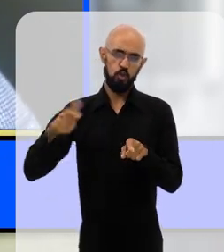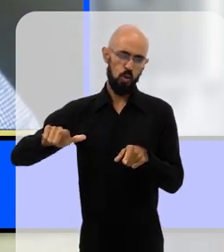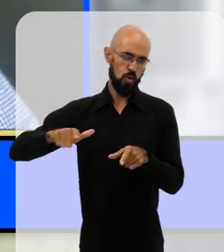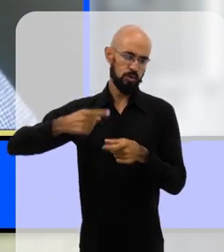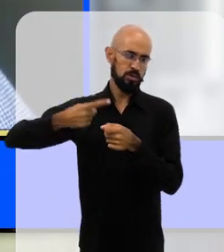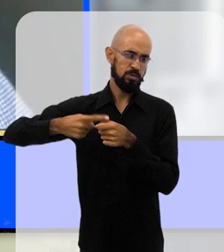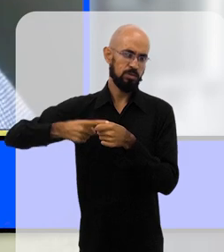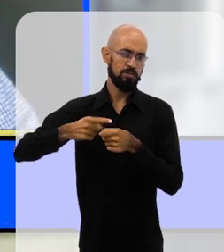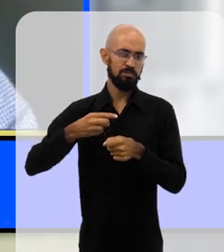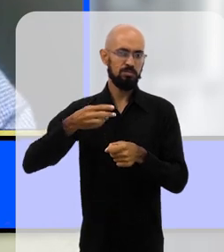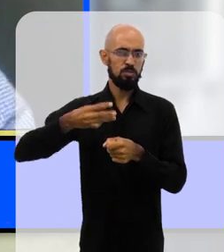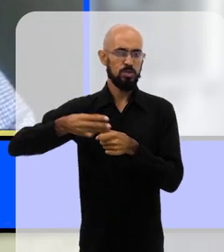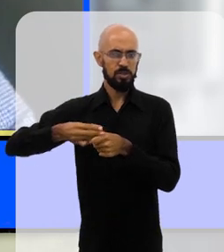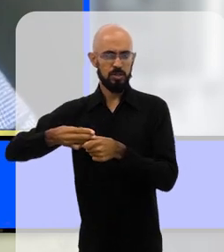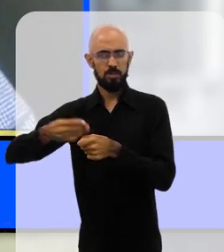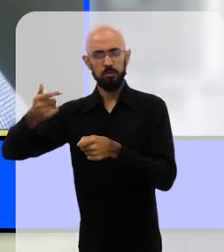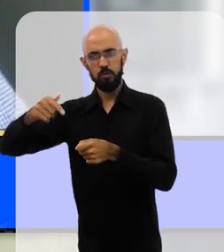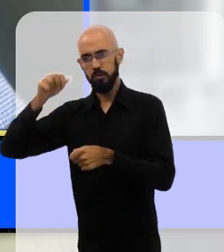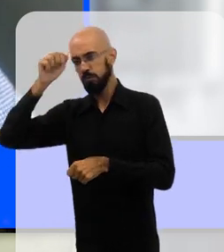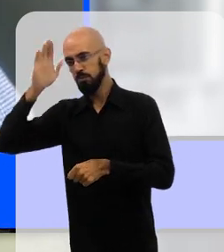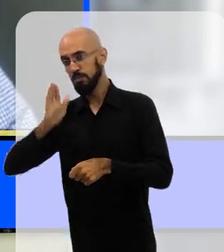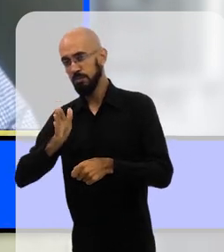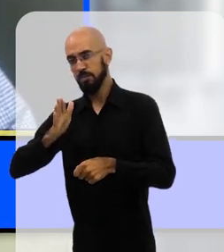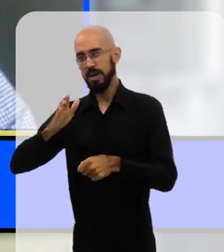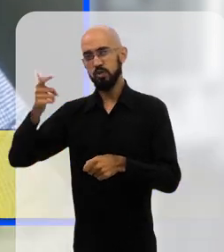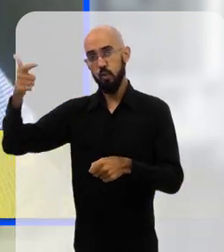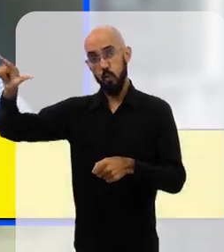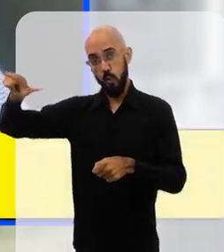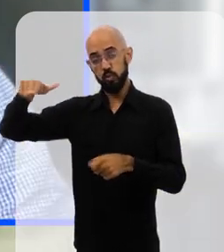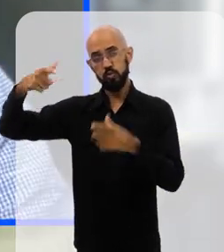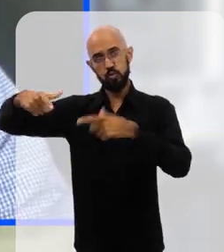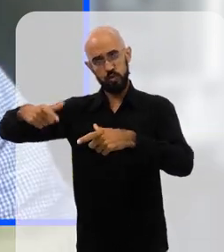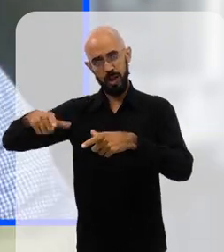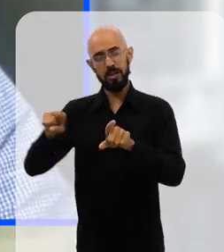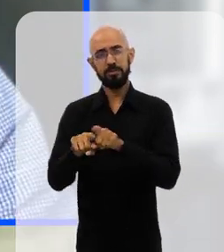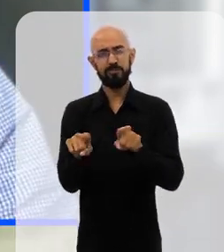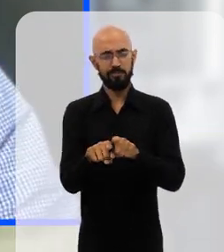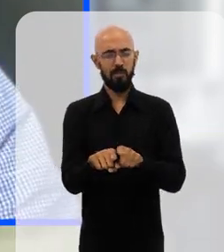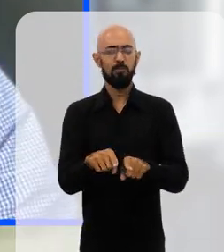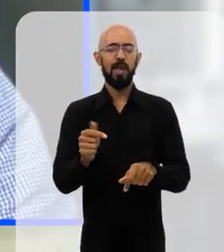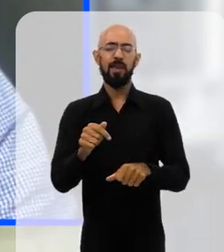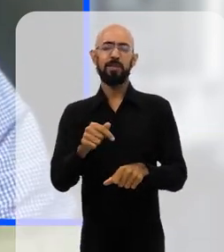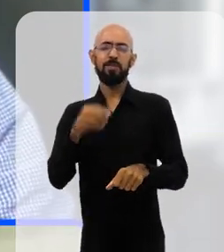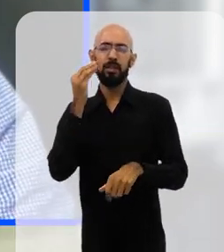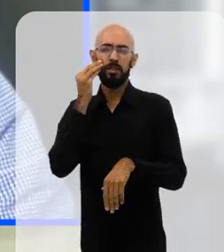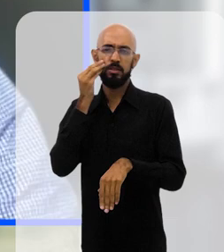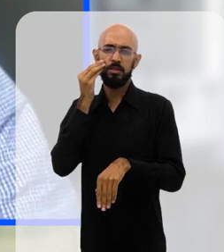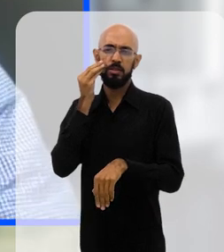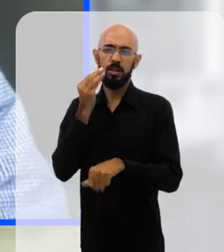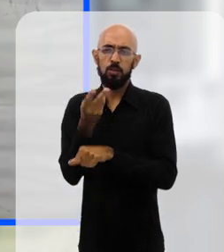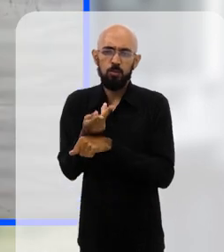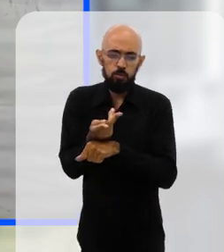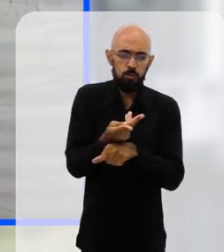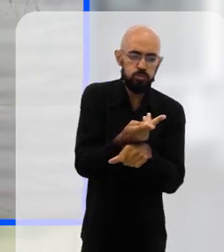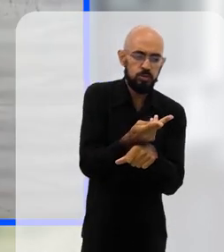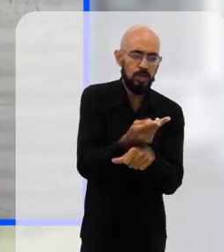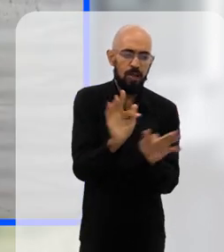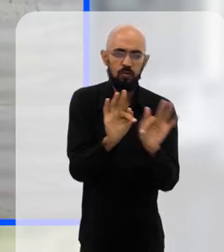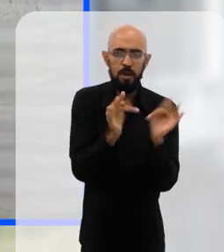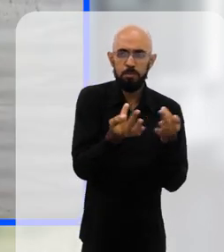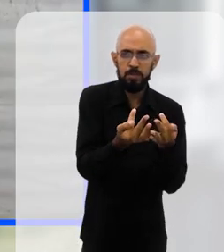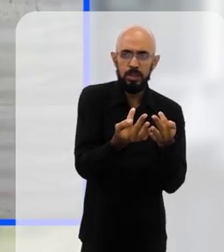né, inclusive de outras cidades, de outras regiões do país, inclusive muitas pessoas, é, é, buscando seus